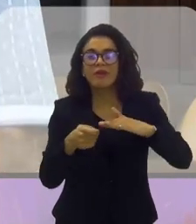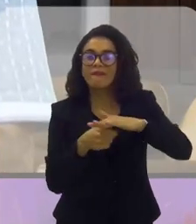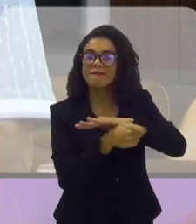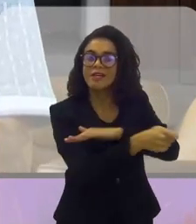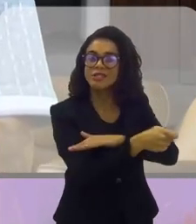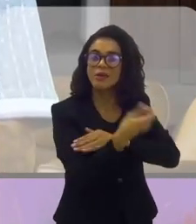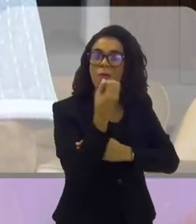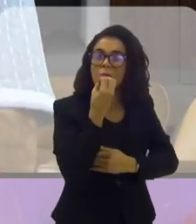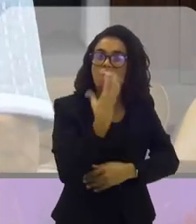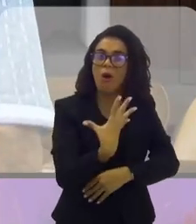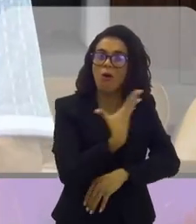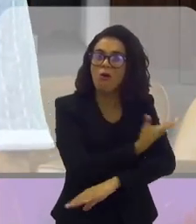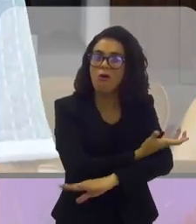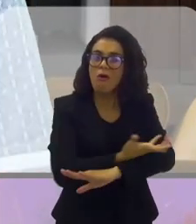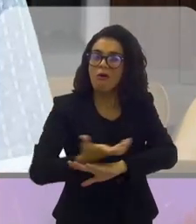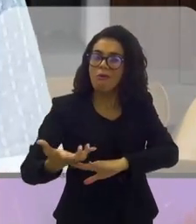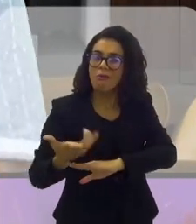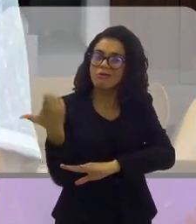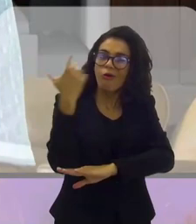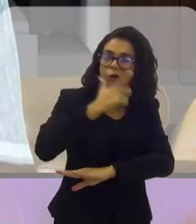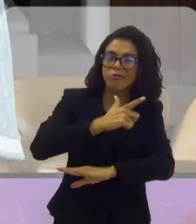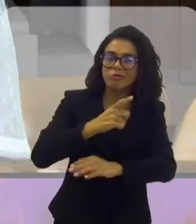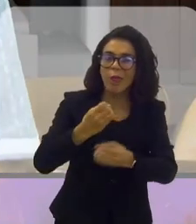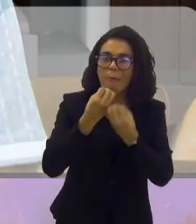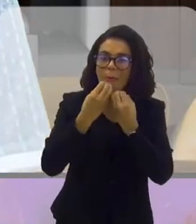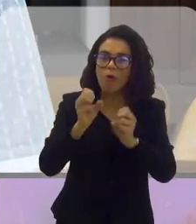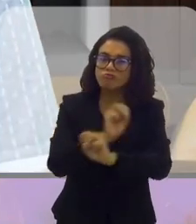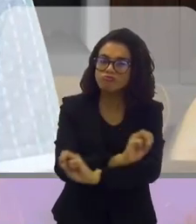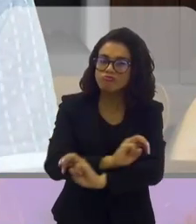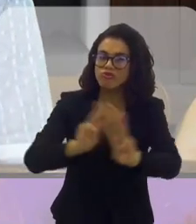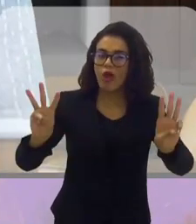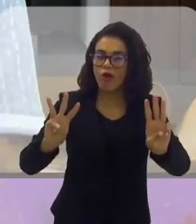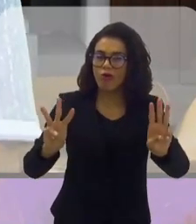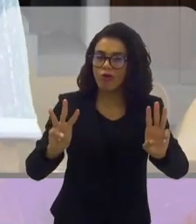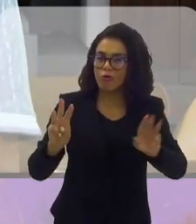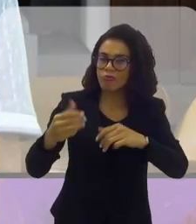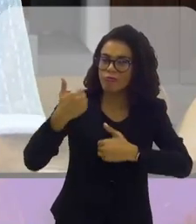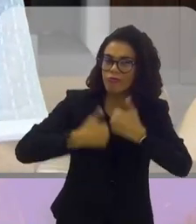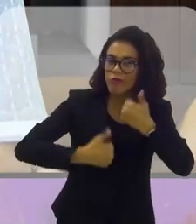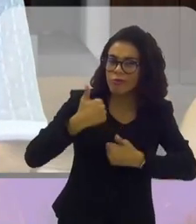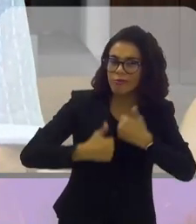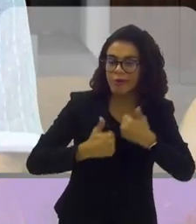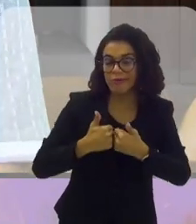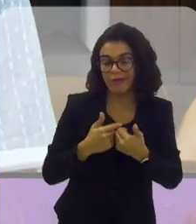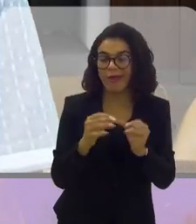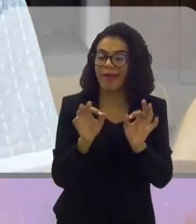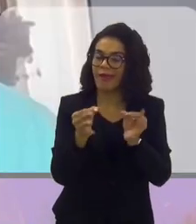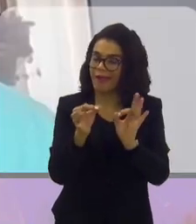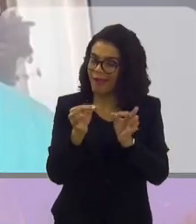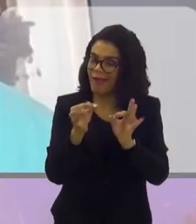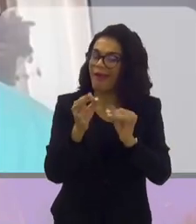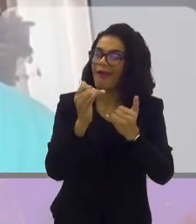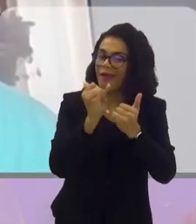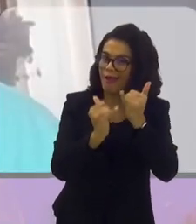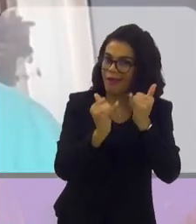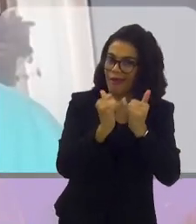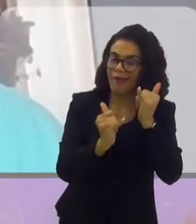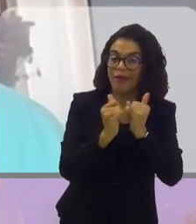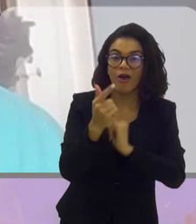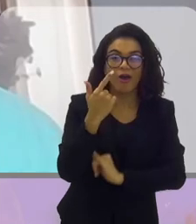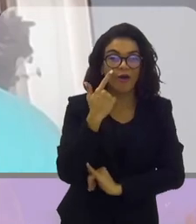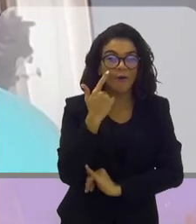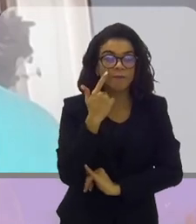investir no bom gramado para que tenhamos um bom espetáculo. Seria por aí também, Arthur? Também é por aí,